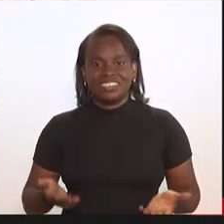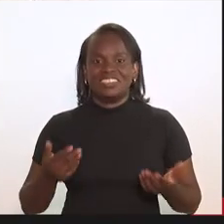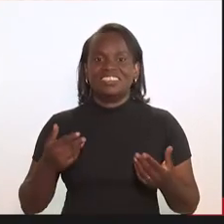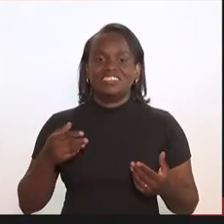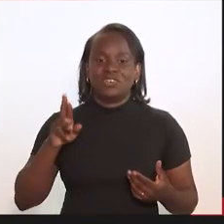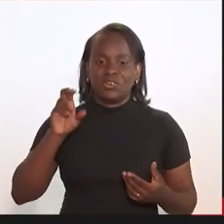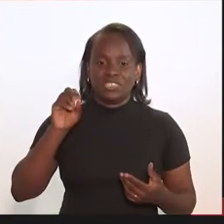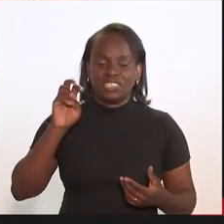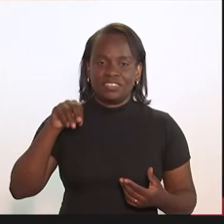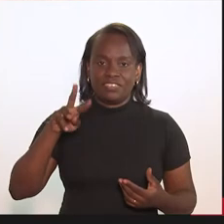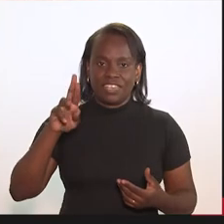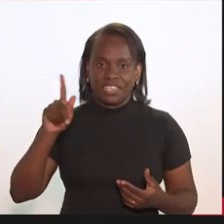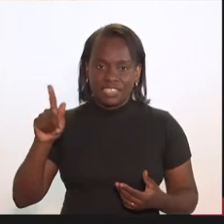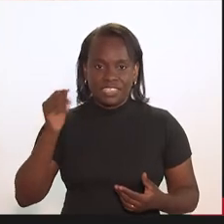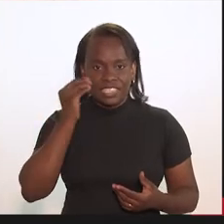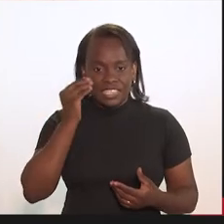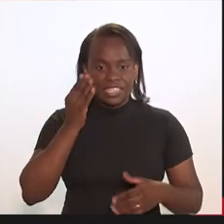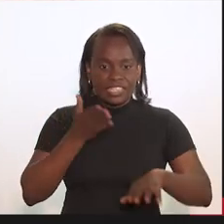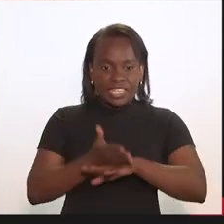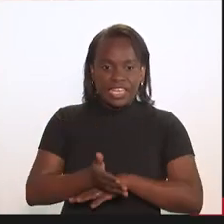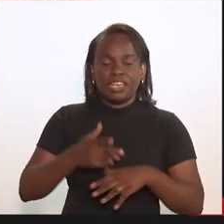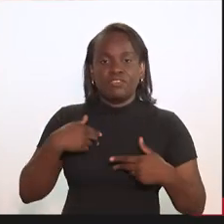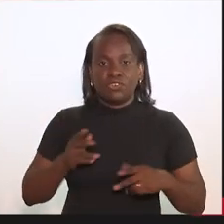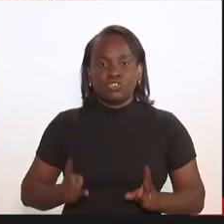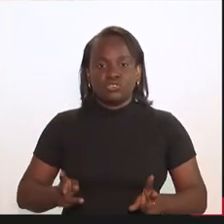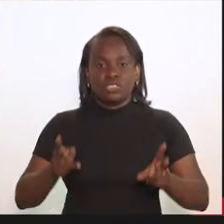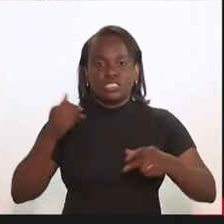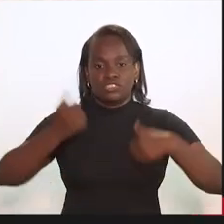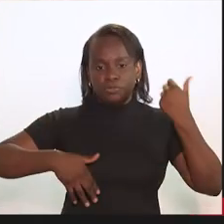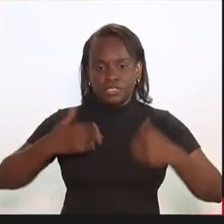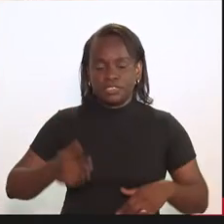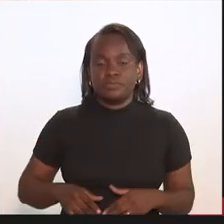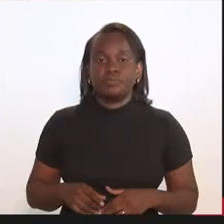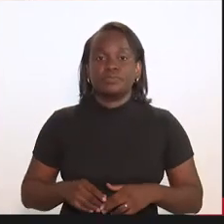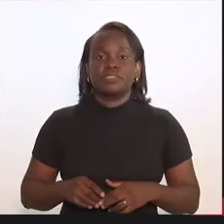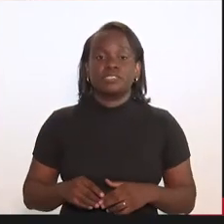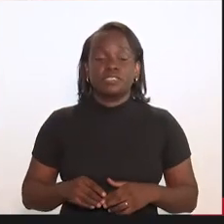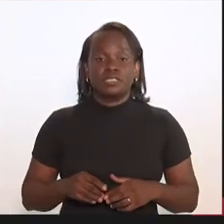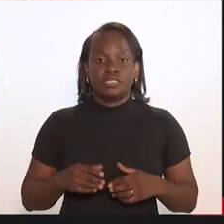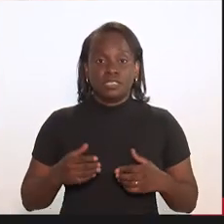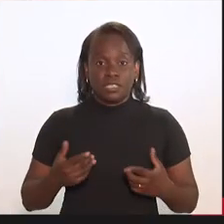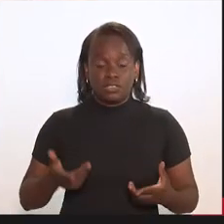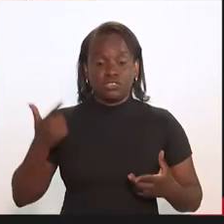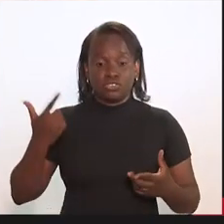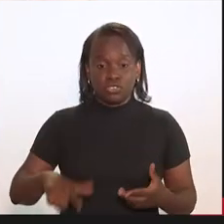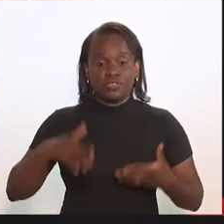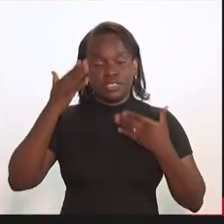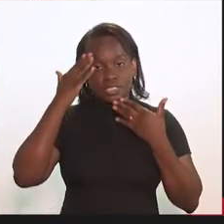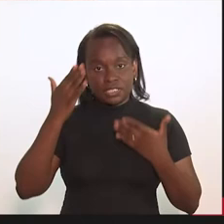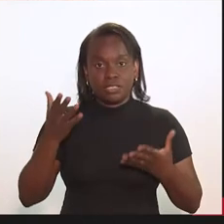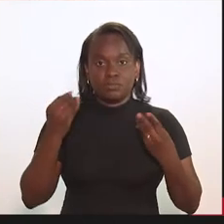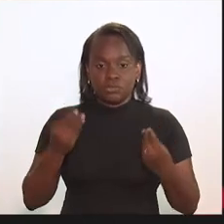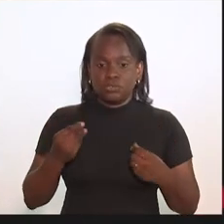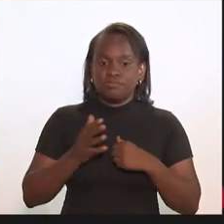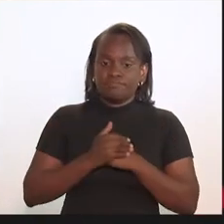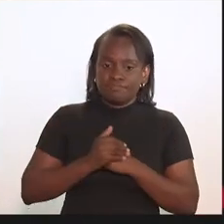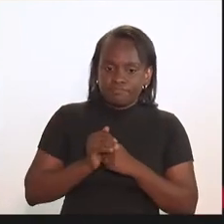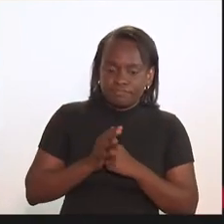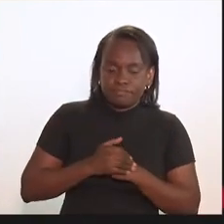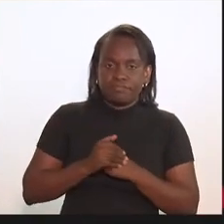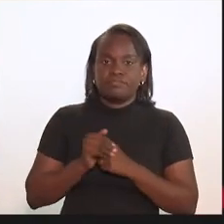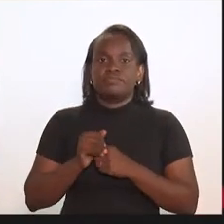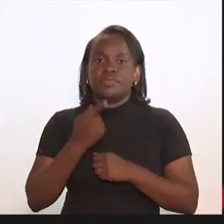Então, enquanto o Rosenberg tenta entrar, eu vou aqui prosseguindo na minha fala, novamente, agradecer muito